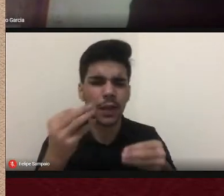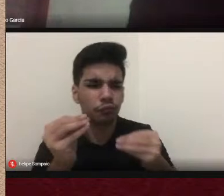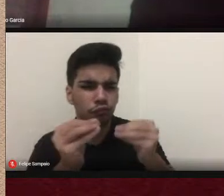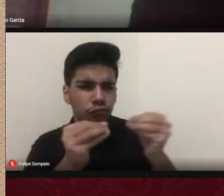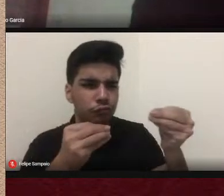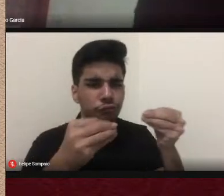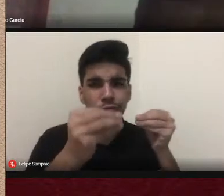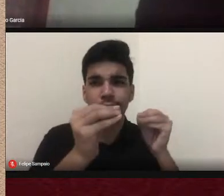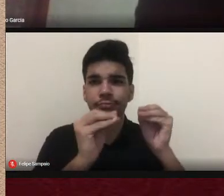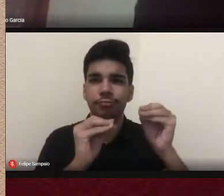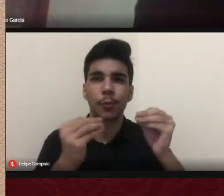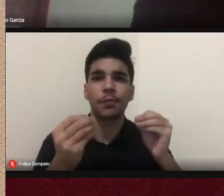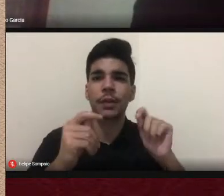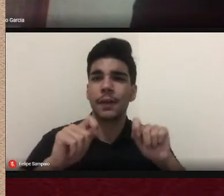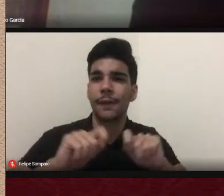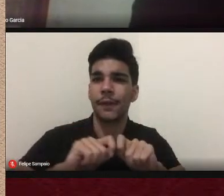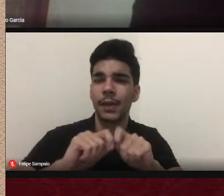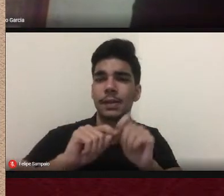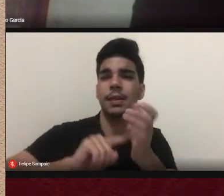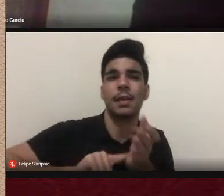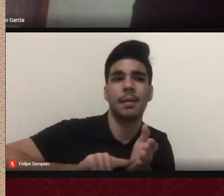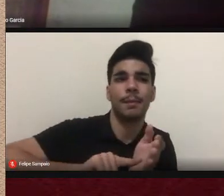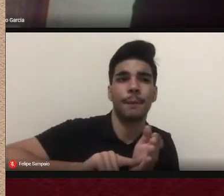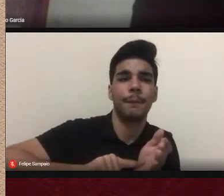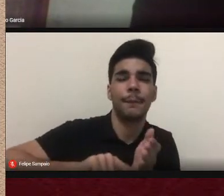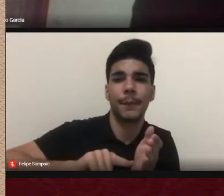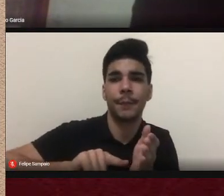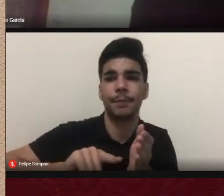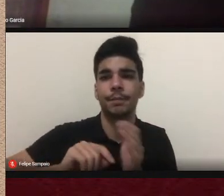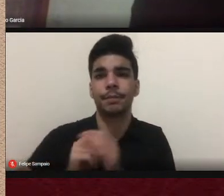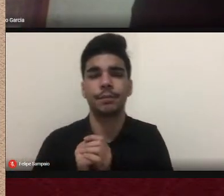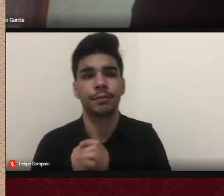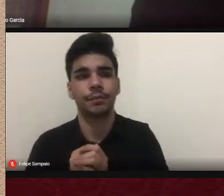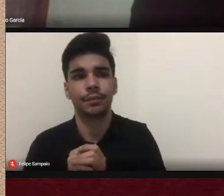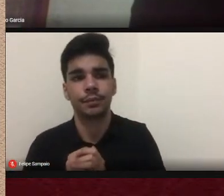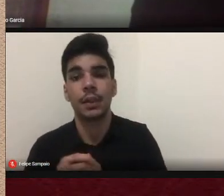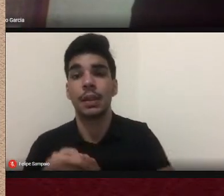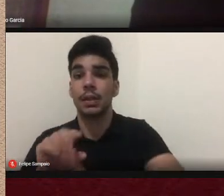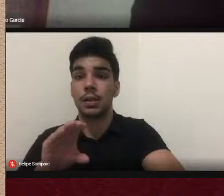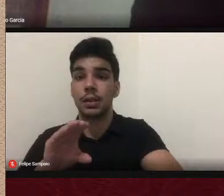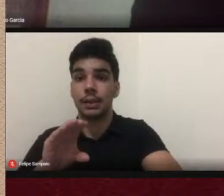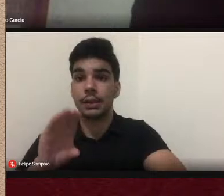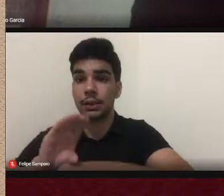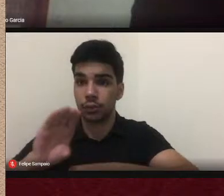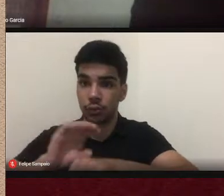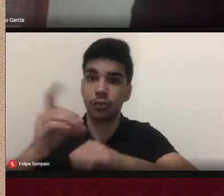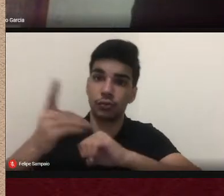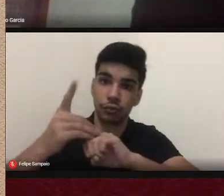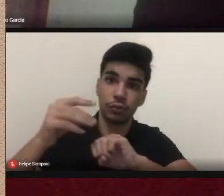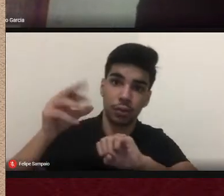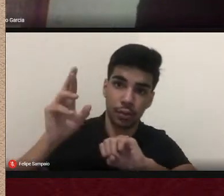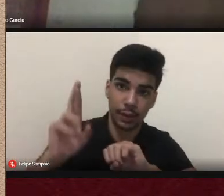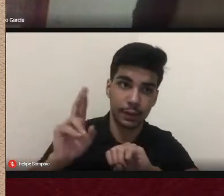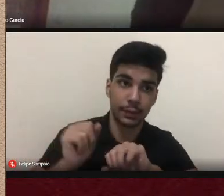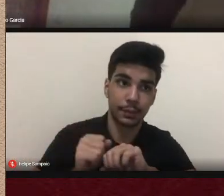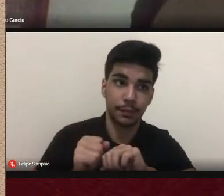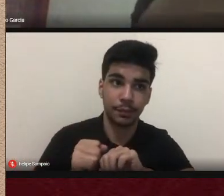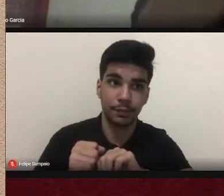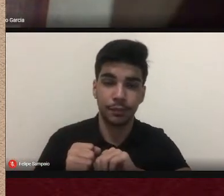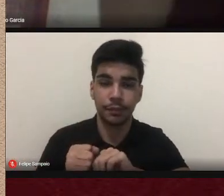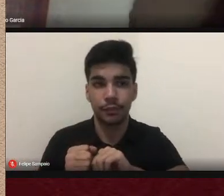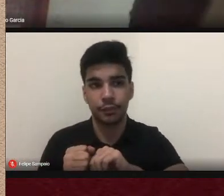agora na minha segunda pesquisa no curso do meu doutorado então investigo